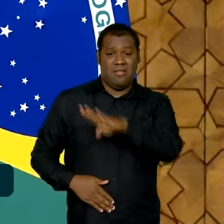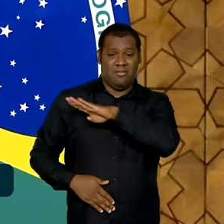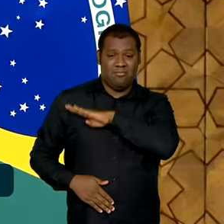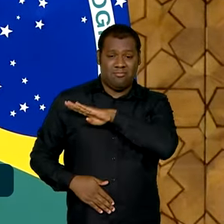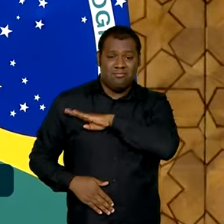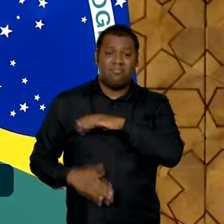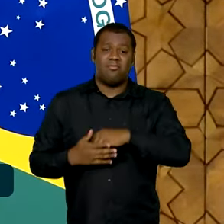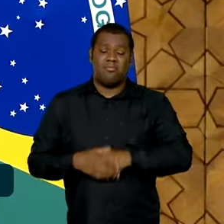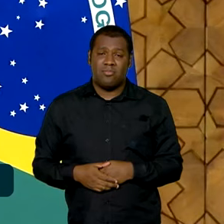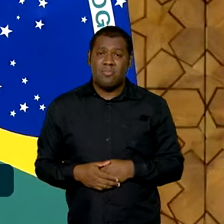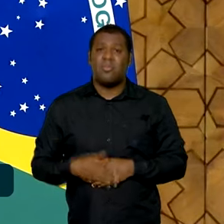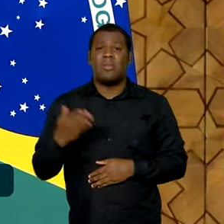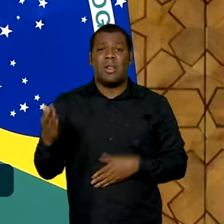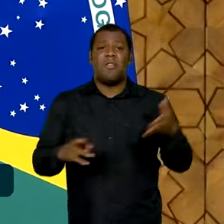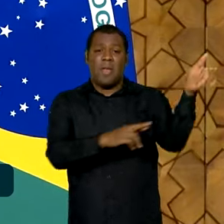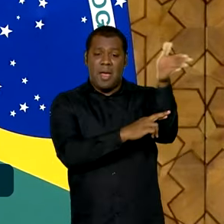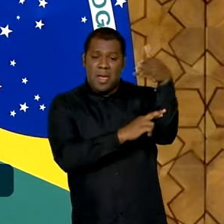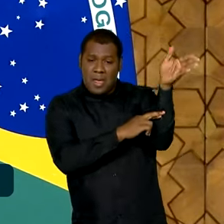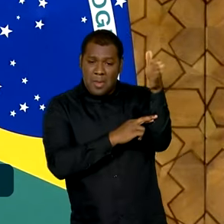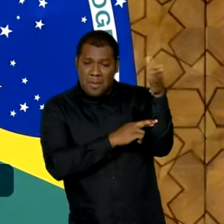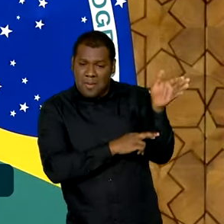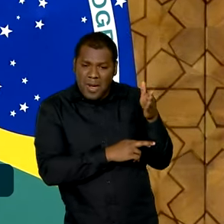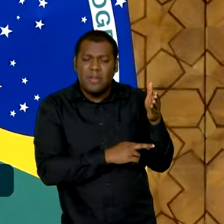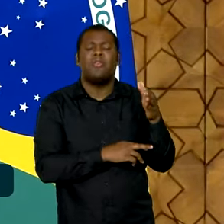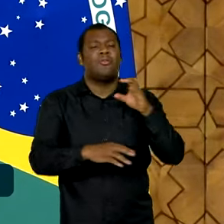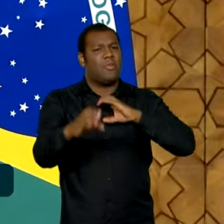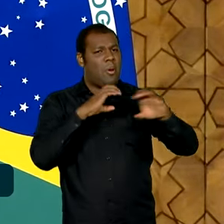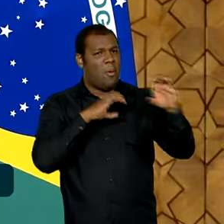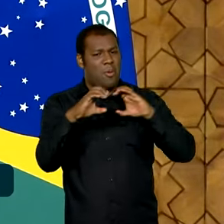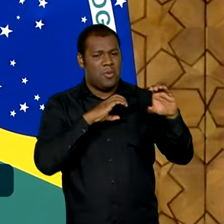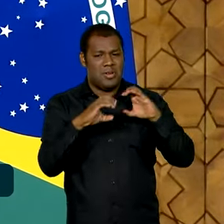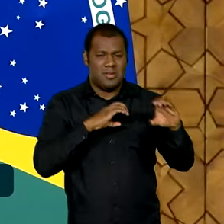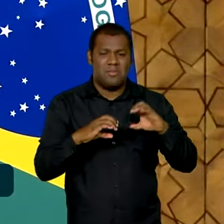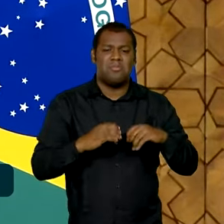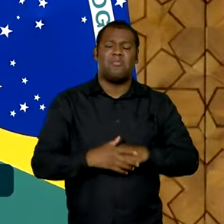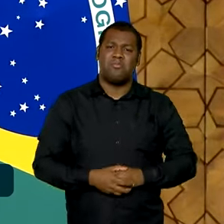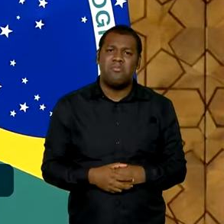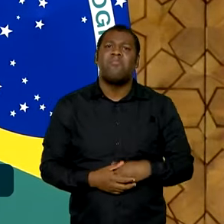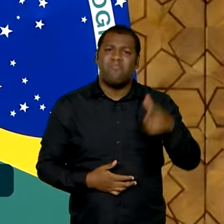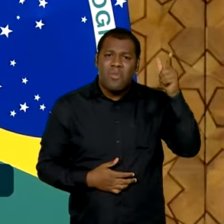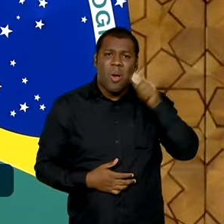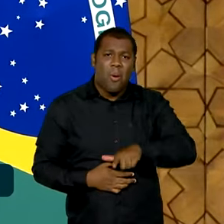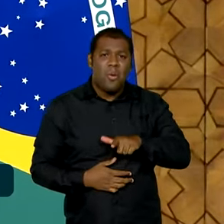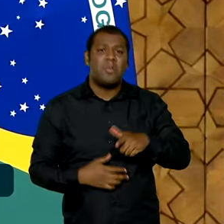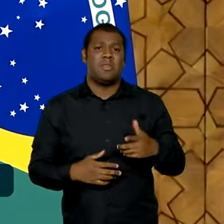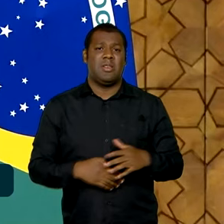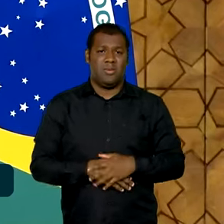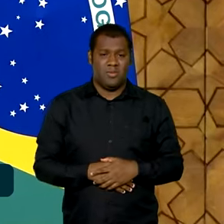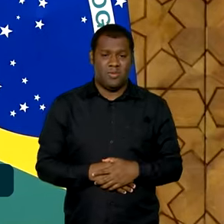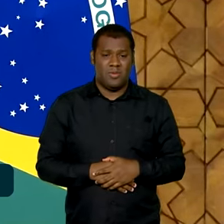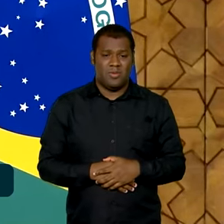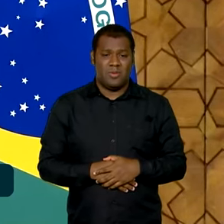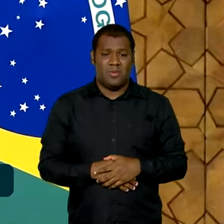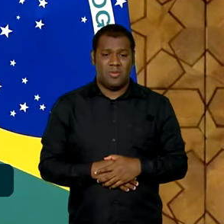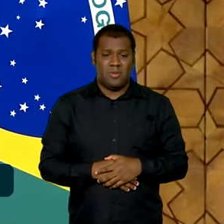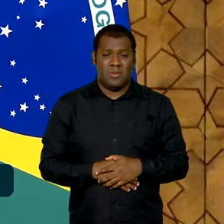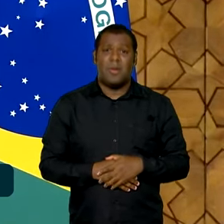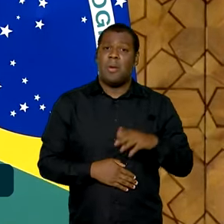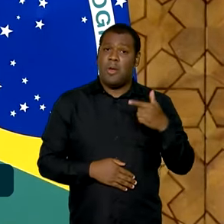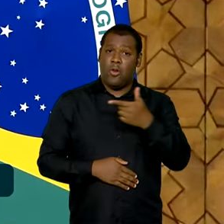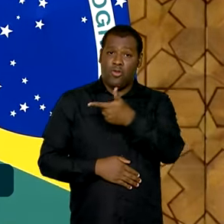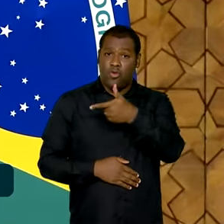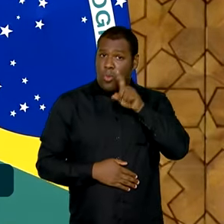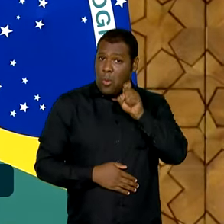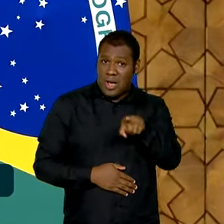Eles atenderam o nosso embaixador, conversaram muito e nós conseguimos retirar praticamente quase duas mil